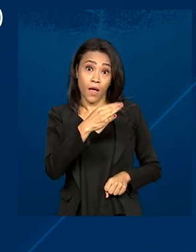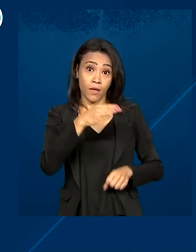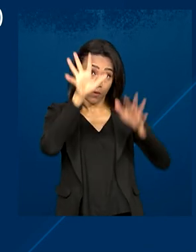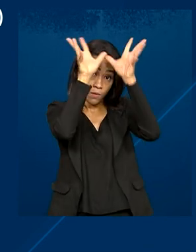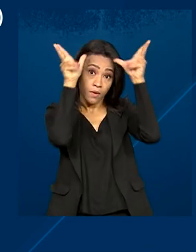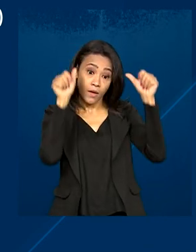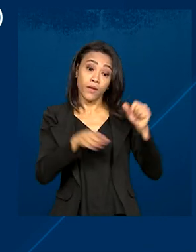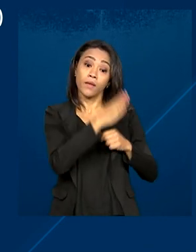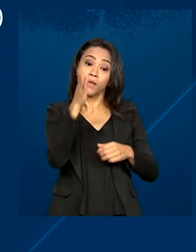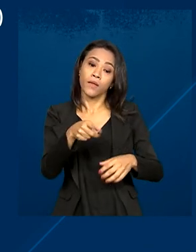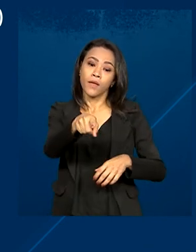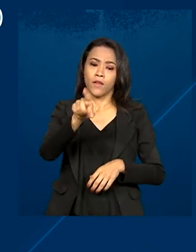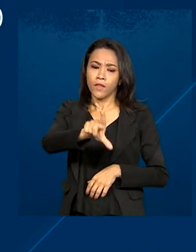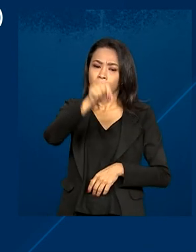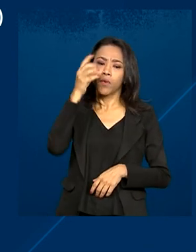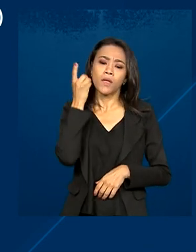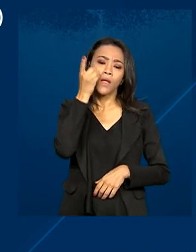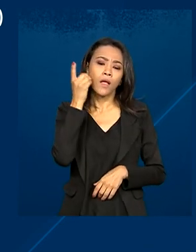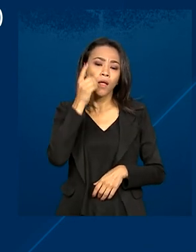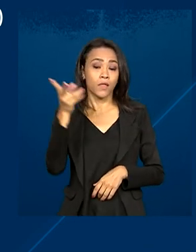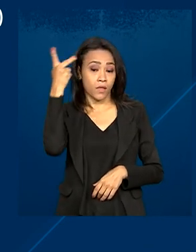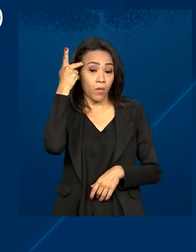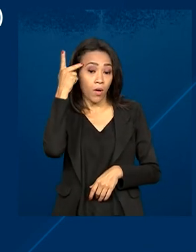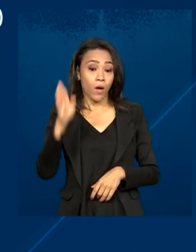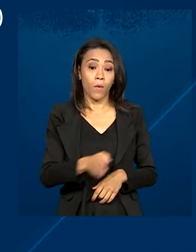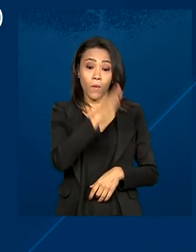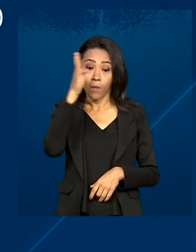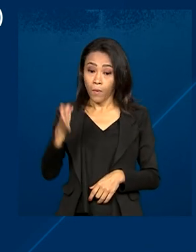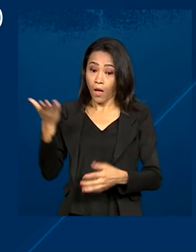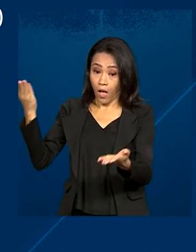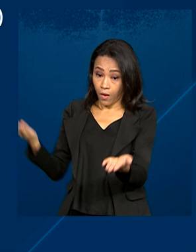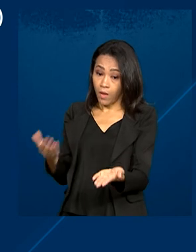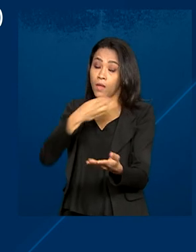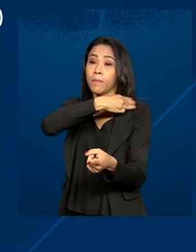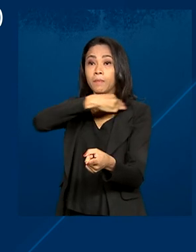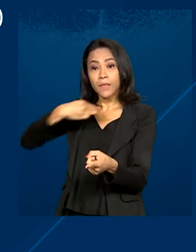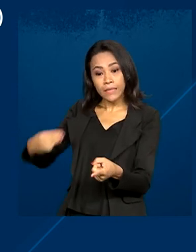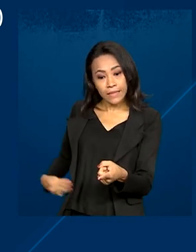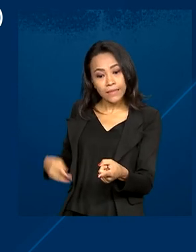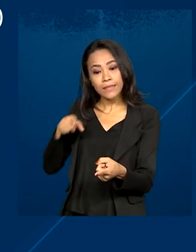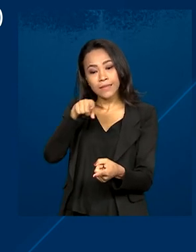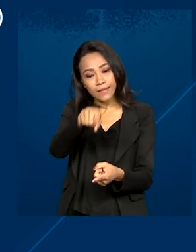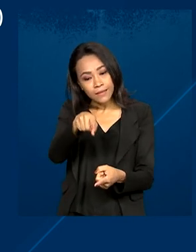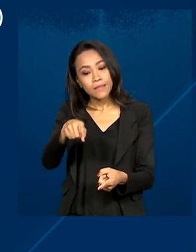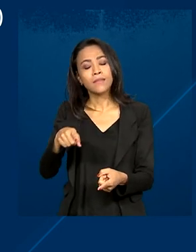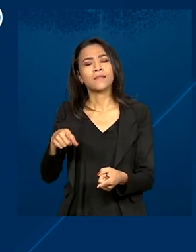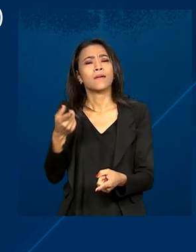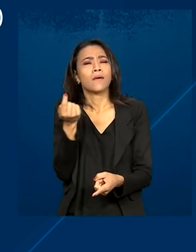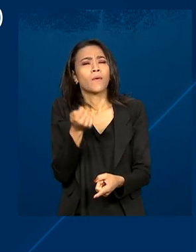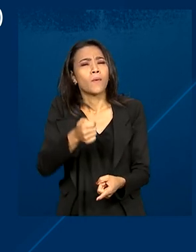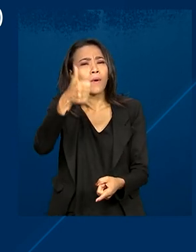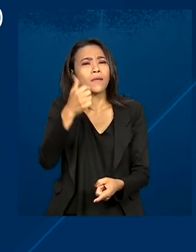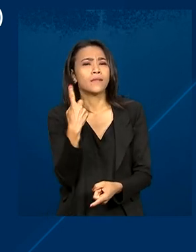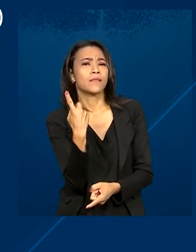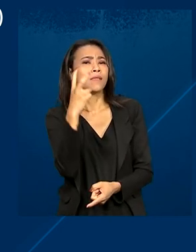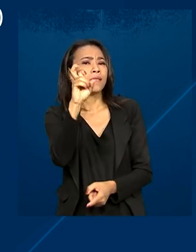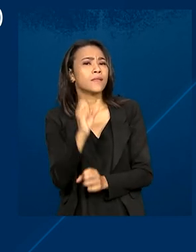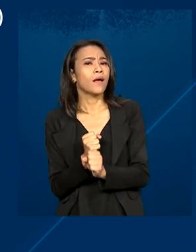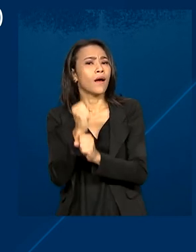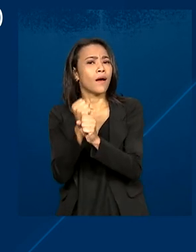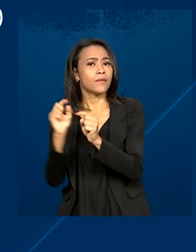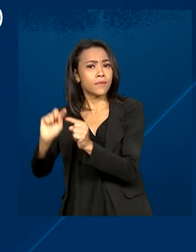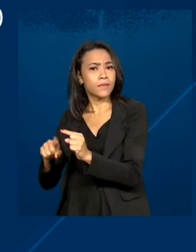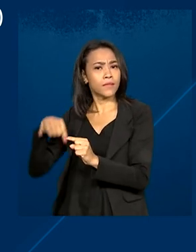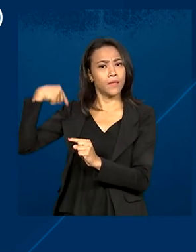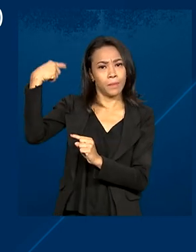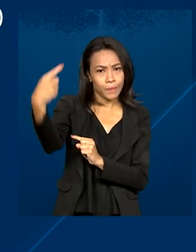Paulo em 2022, Marina Silva reassume o cargo de ministra do meio ambiente, quase 15 anos depois de